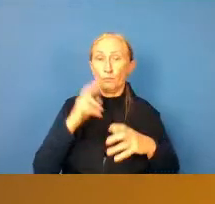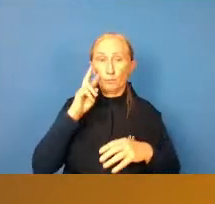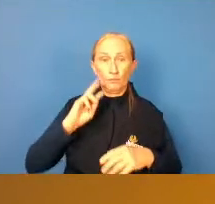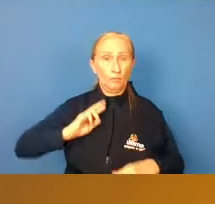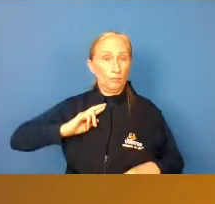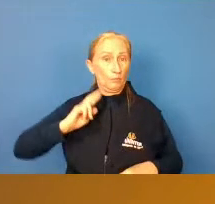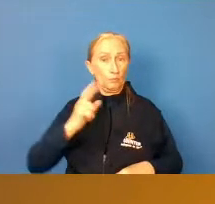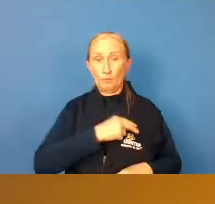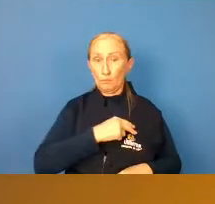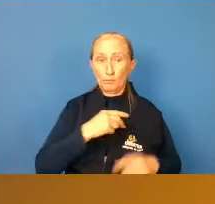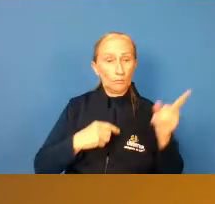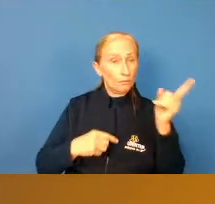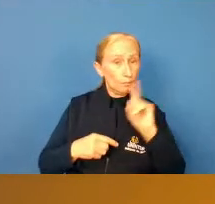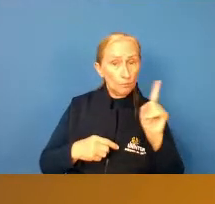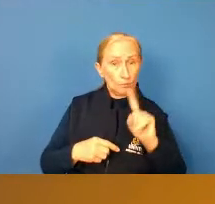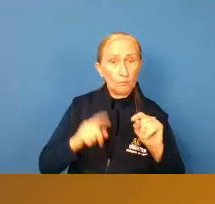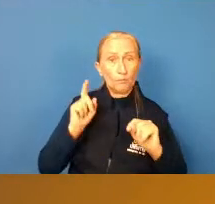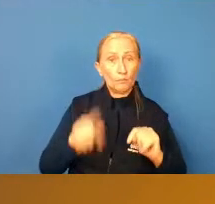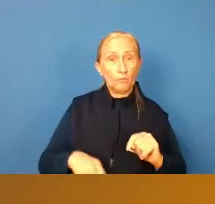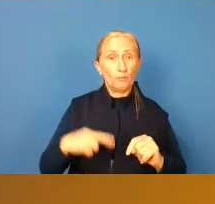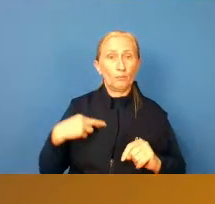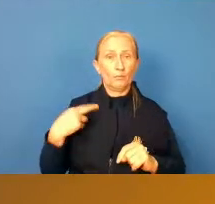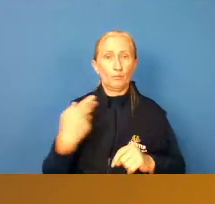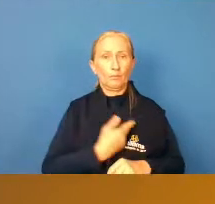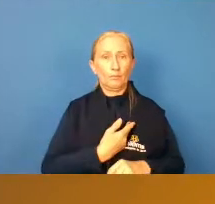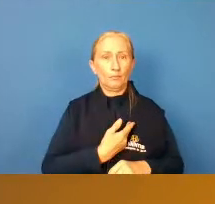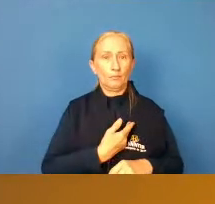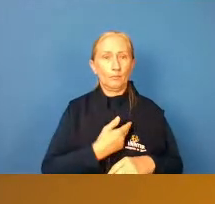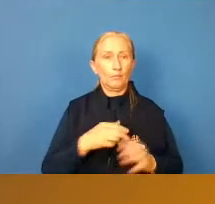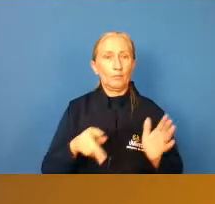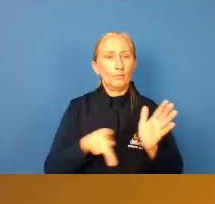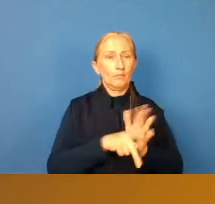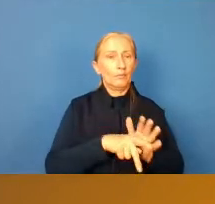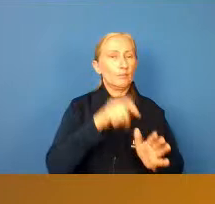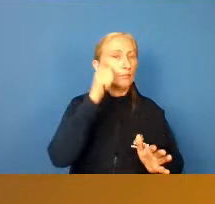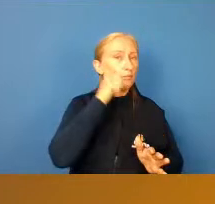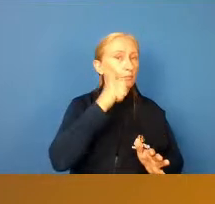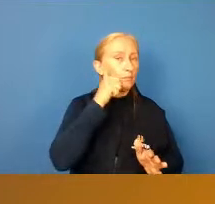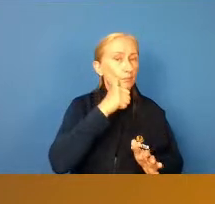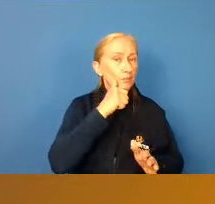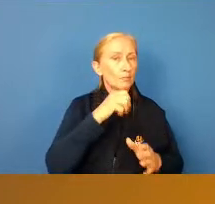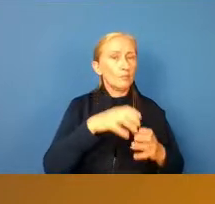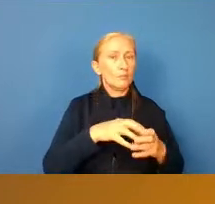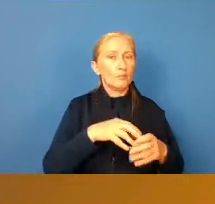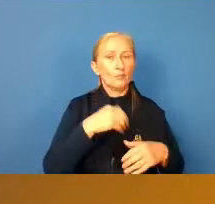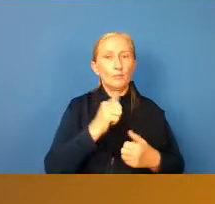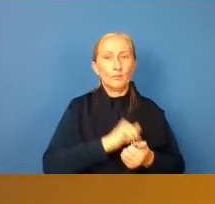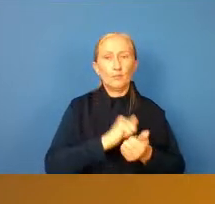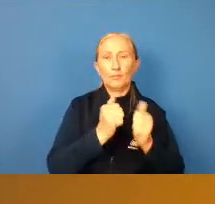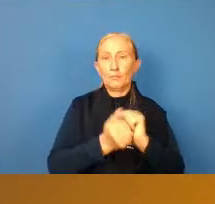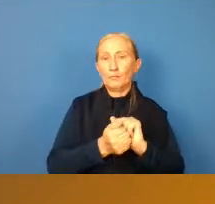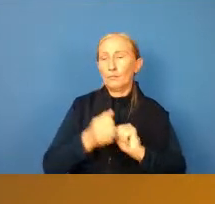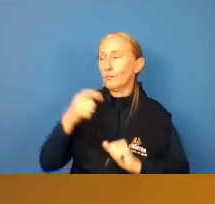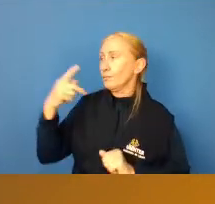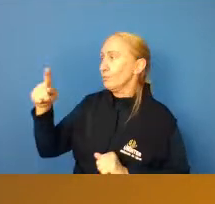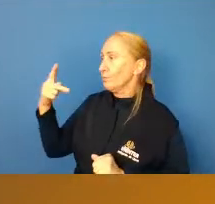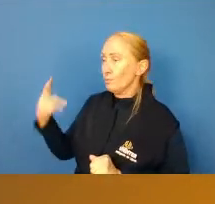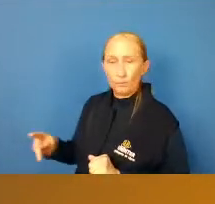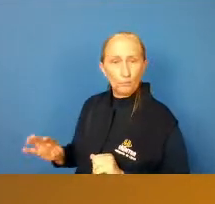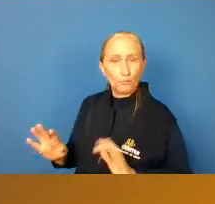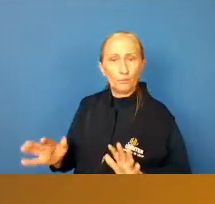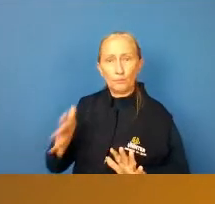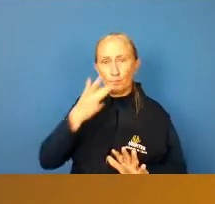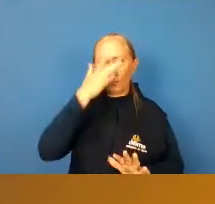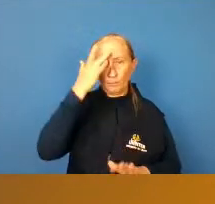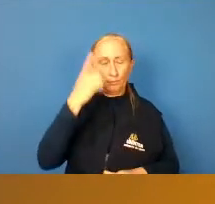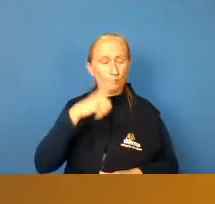na academia, né? Ou, senão, o trans ele vai na academia feminina, por exemplo, a nossa DECO a qualquer outra academia, né? Então, o pessoal é